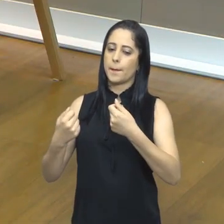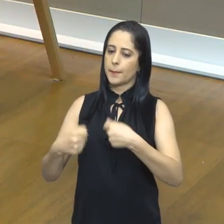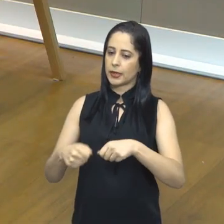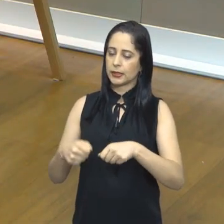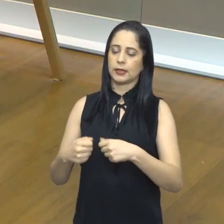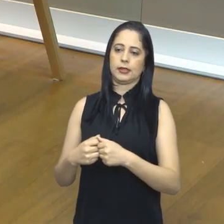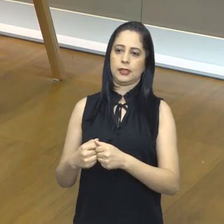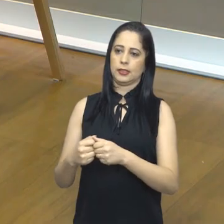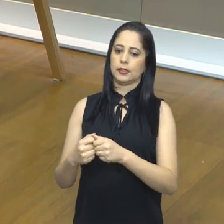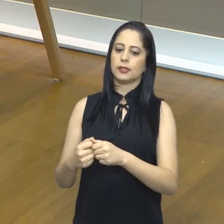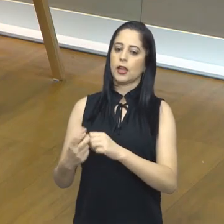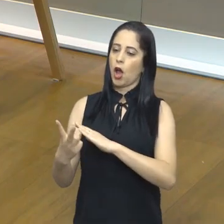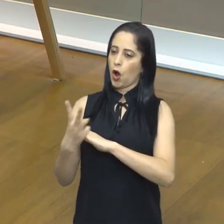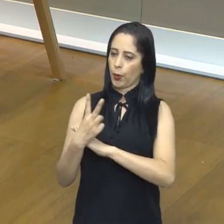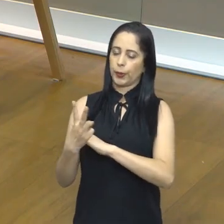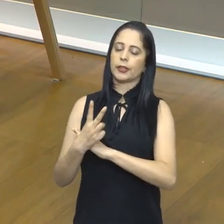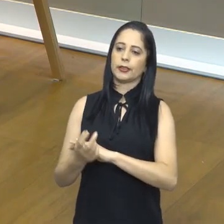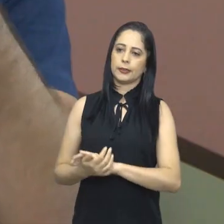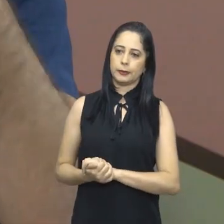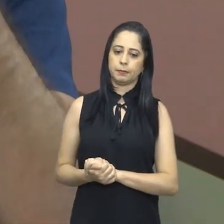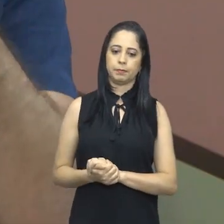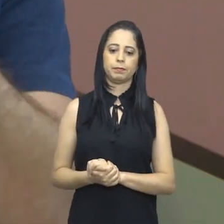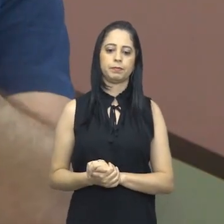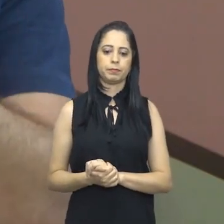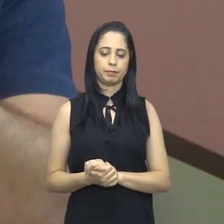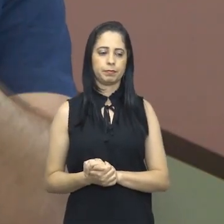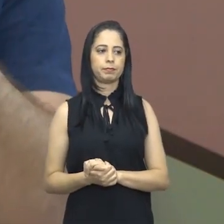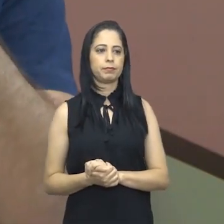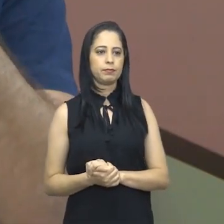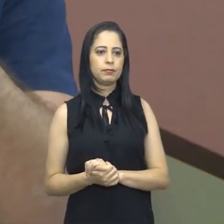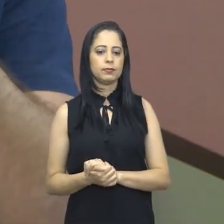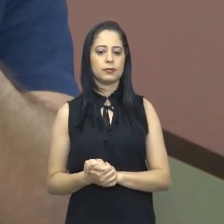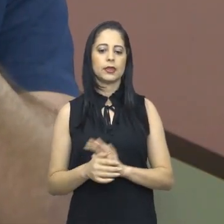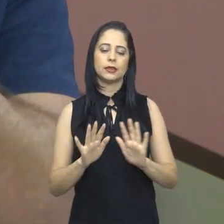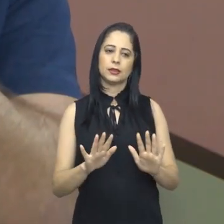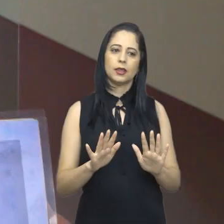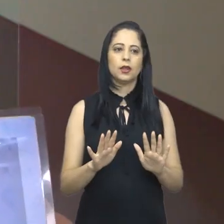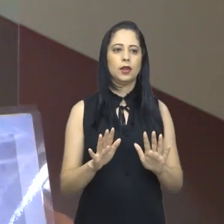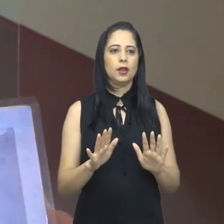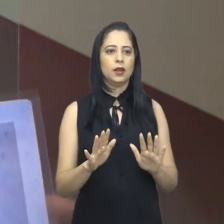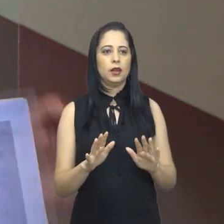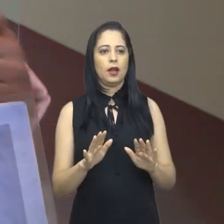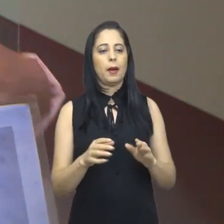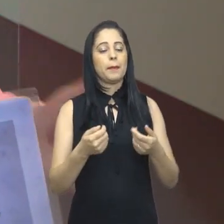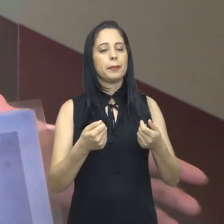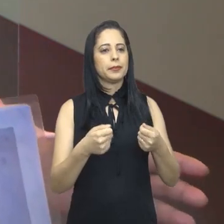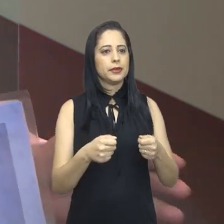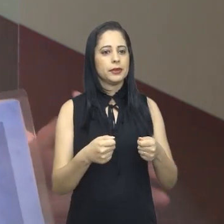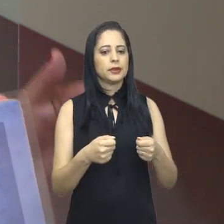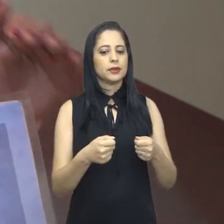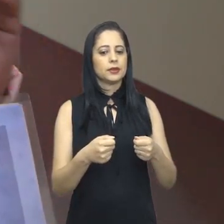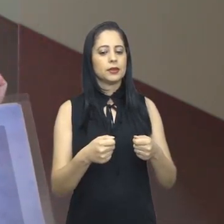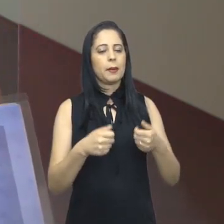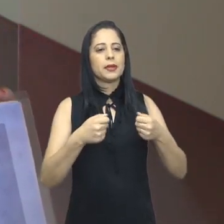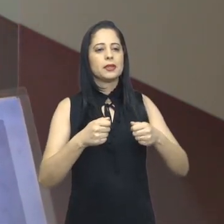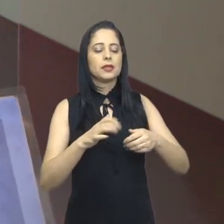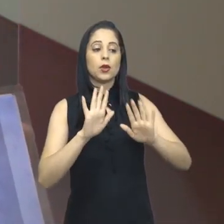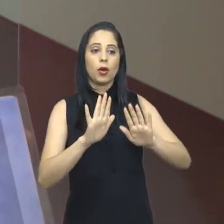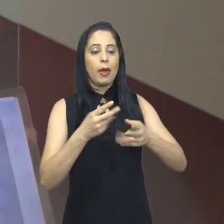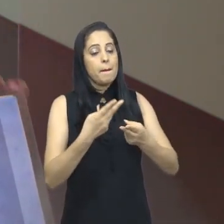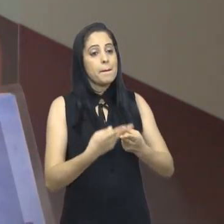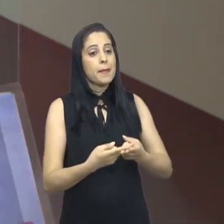esse cuidado é um dos mais comuns e um dos que merecem mais atenção. E eu acho que o mais, assim, o que a gente deve frisar aqui é a